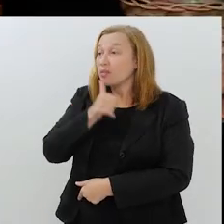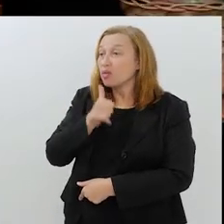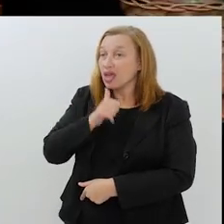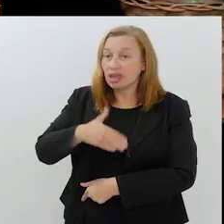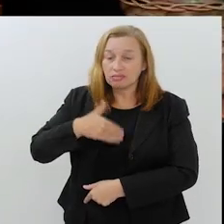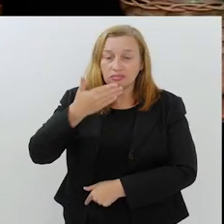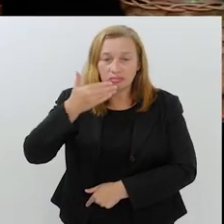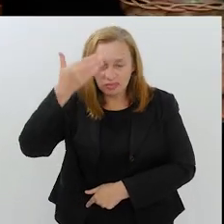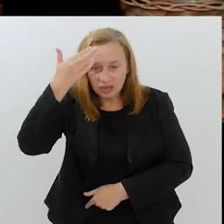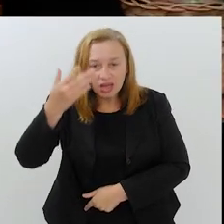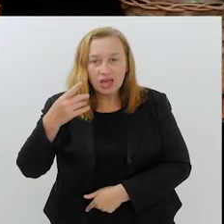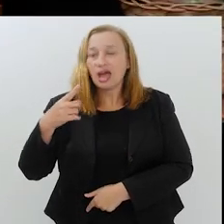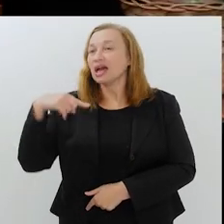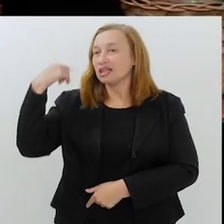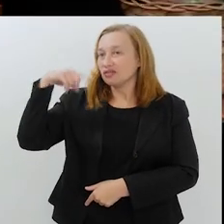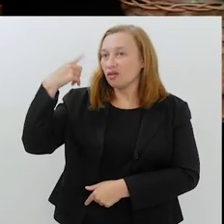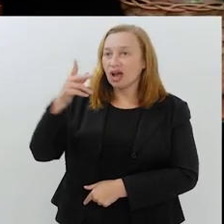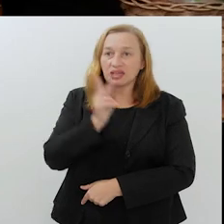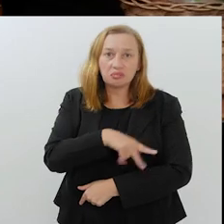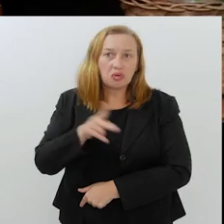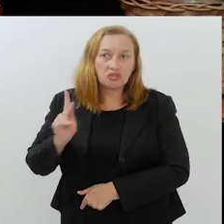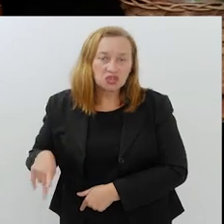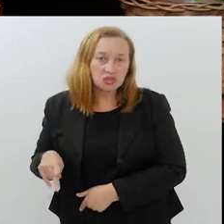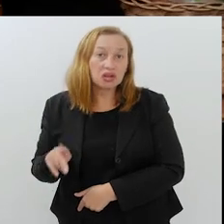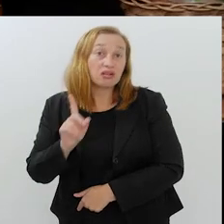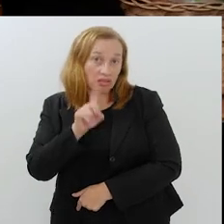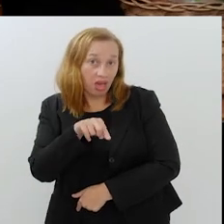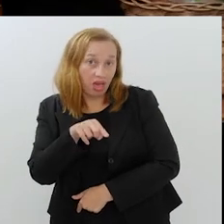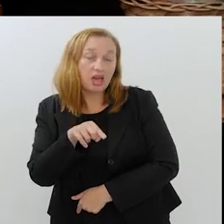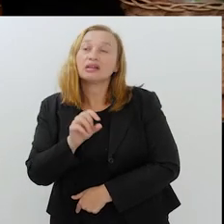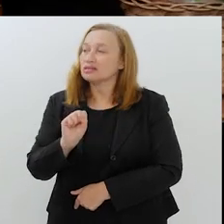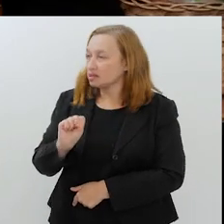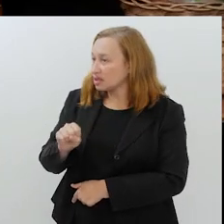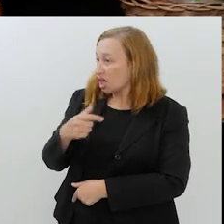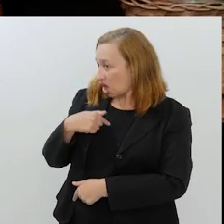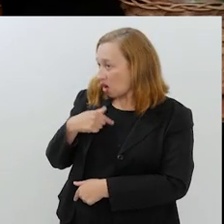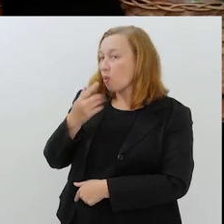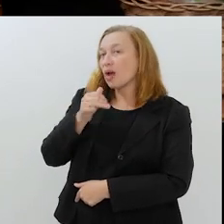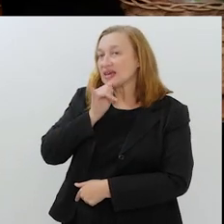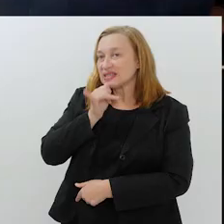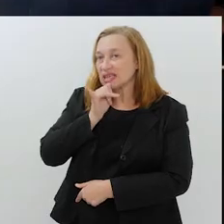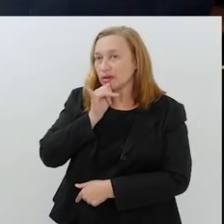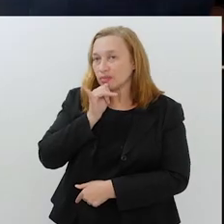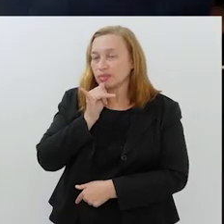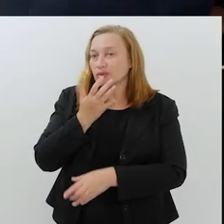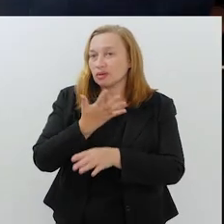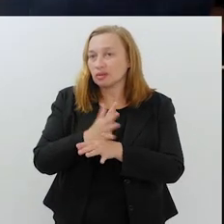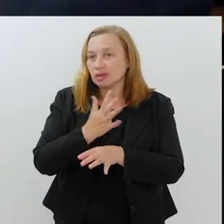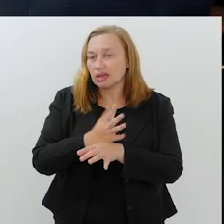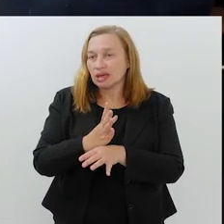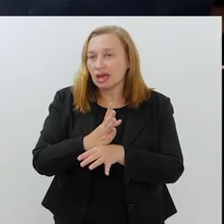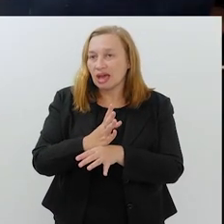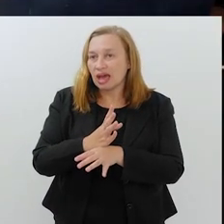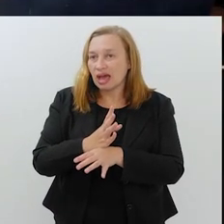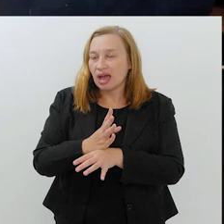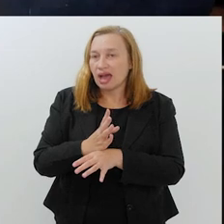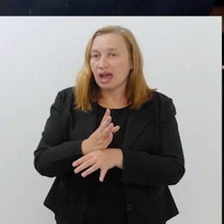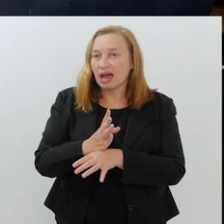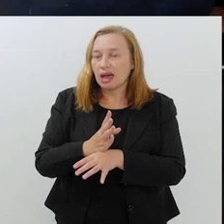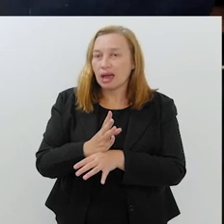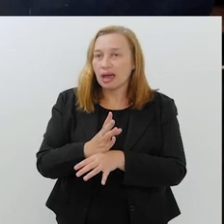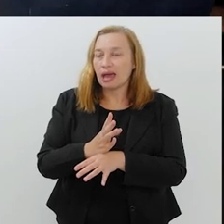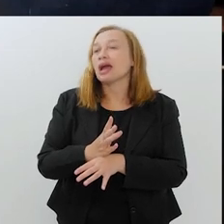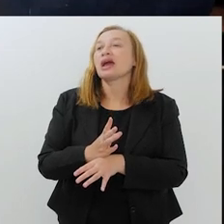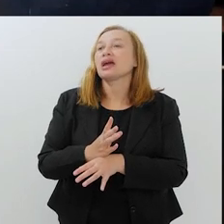mulheres muçulmanas, advogadas, professoras. Eu, por exemplo, eu pratico Marte Marcial,